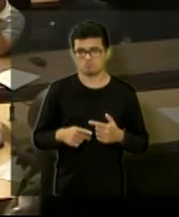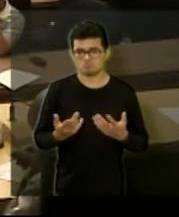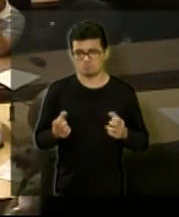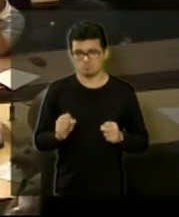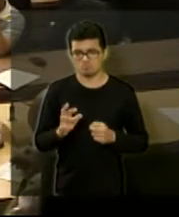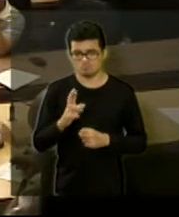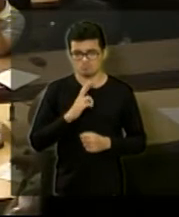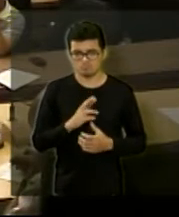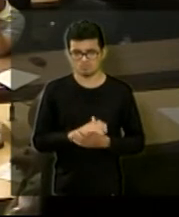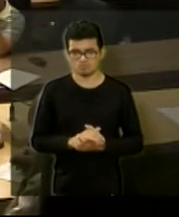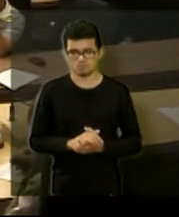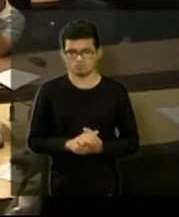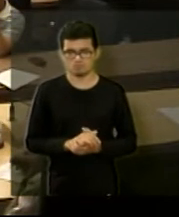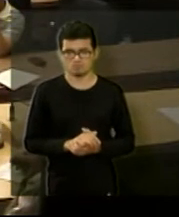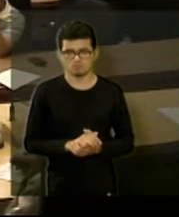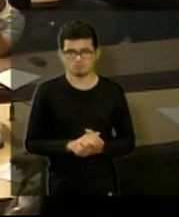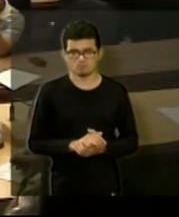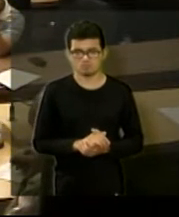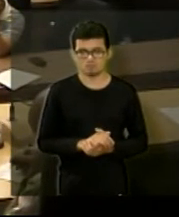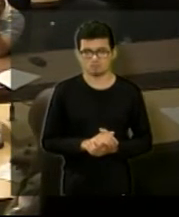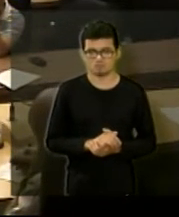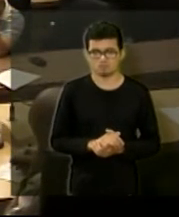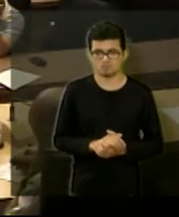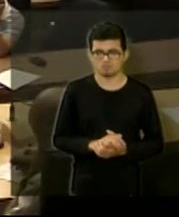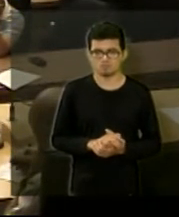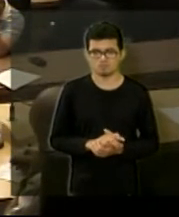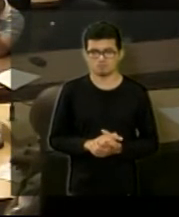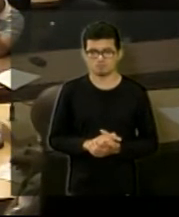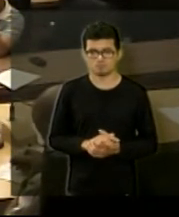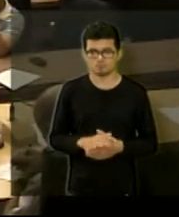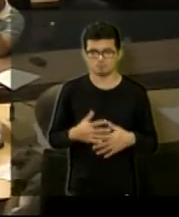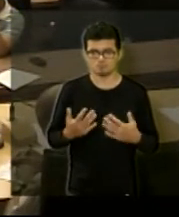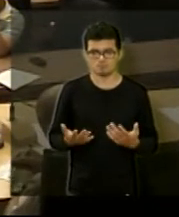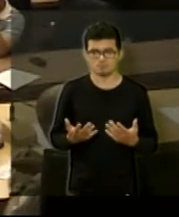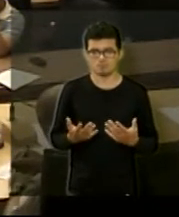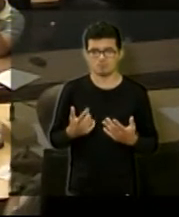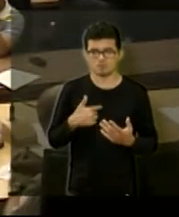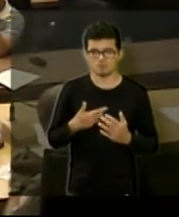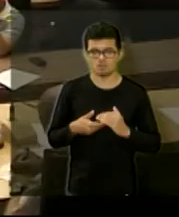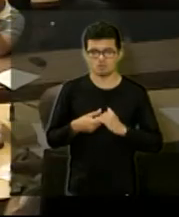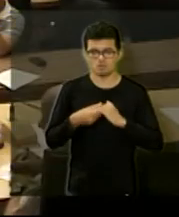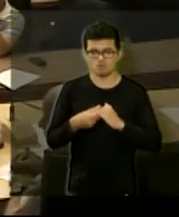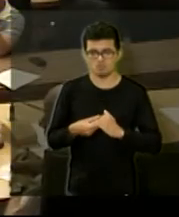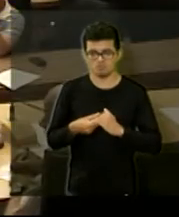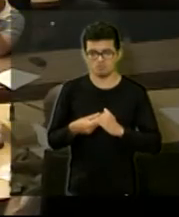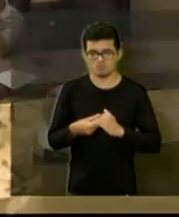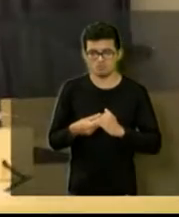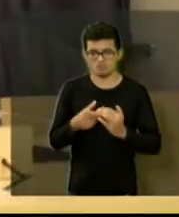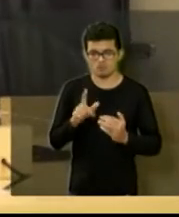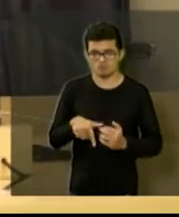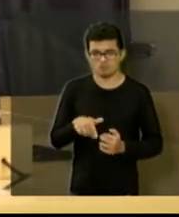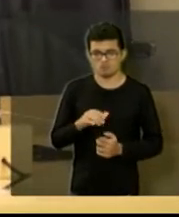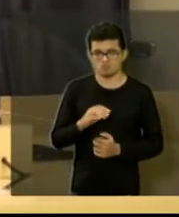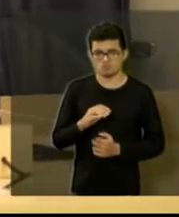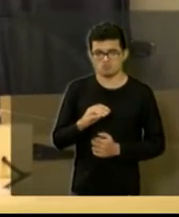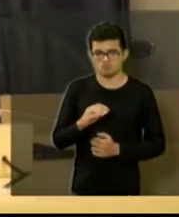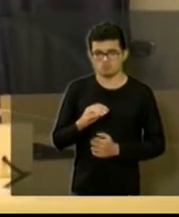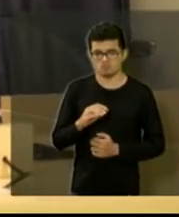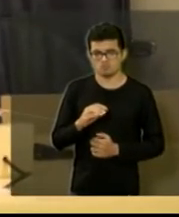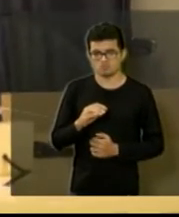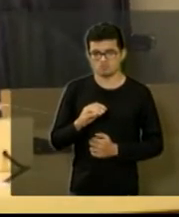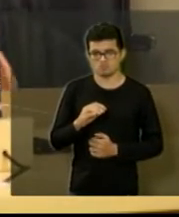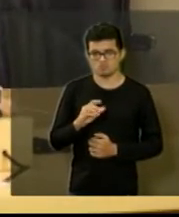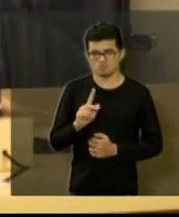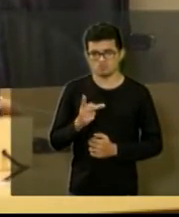a respeito eu queria aqui cumprimentar o nosso presidente Iechedek nosso